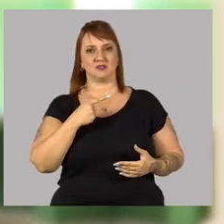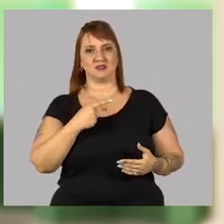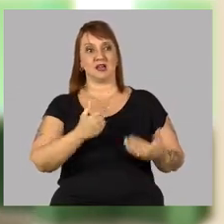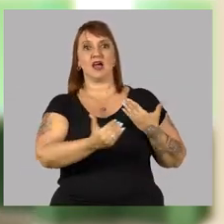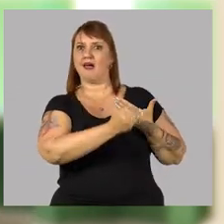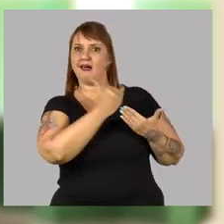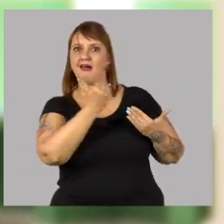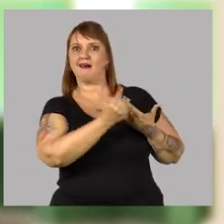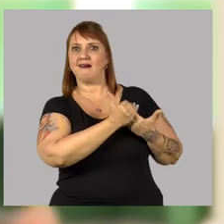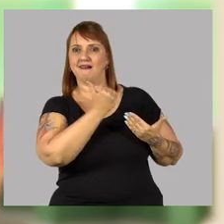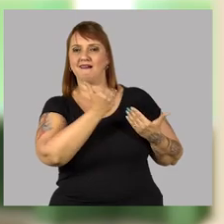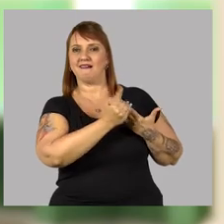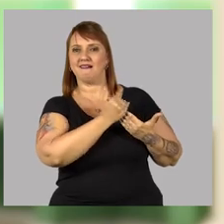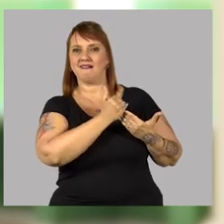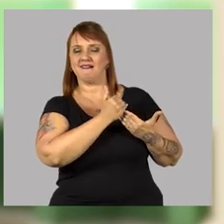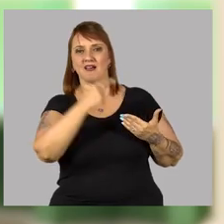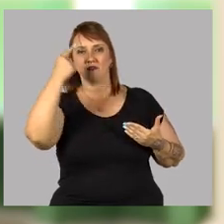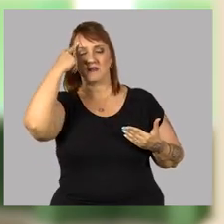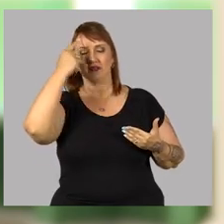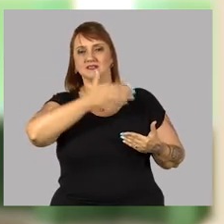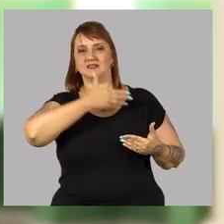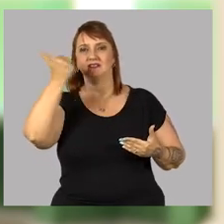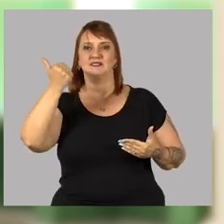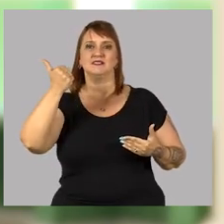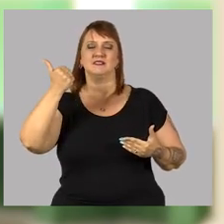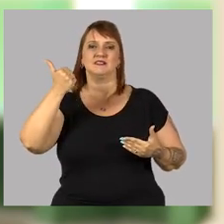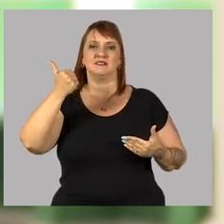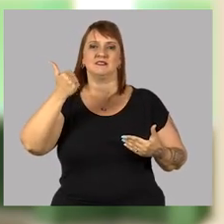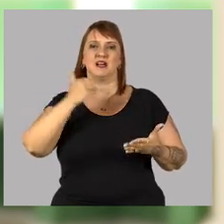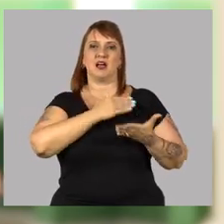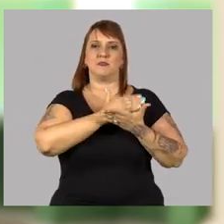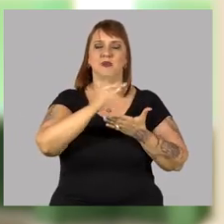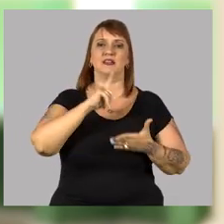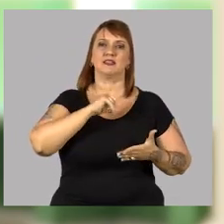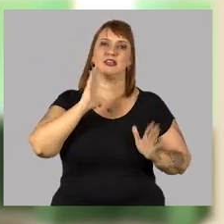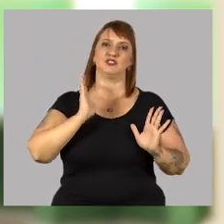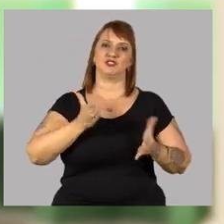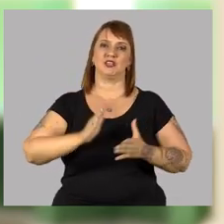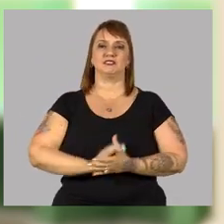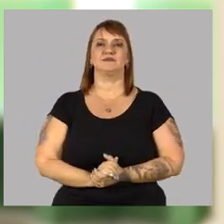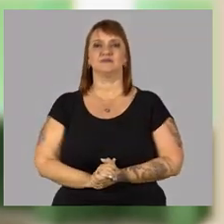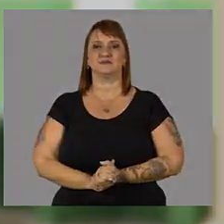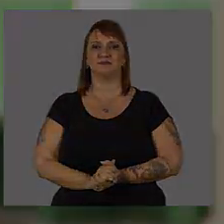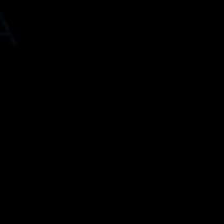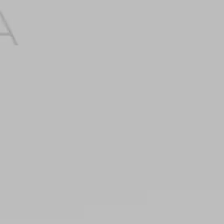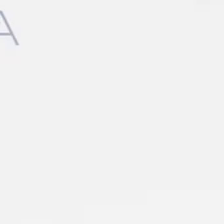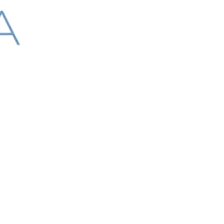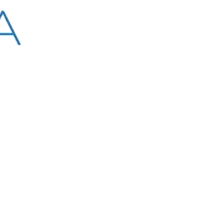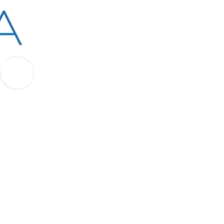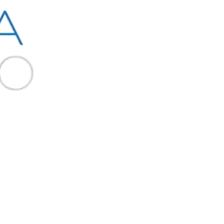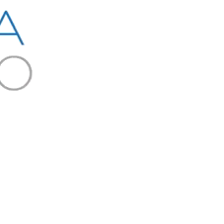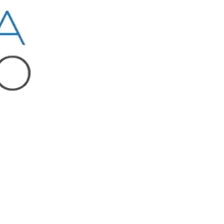para nos inspirar, nos inspirar para pensar melhorias a partir do que já tem.